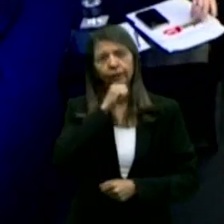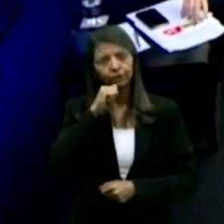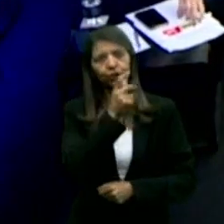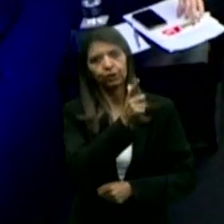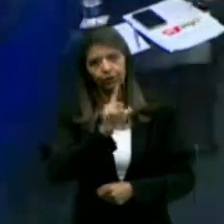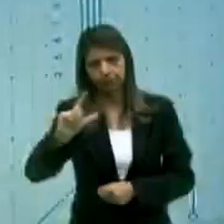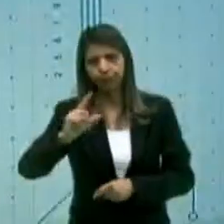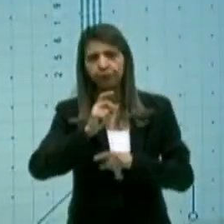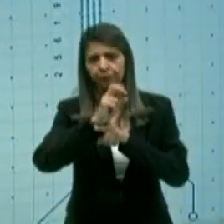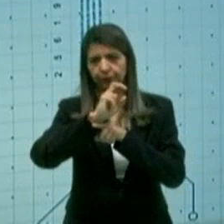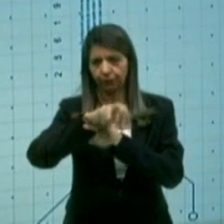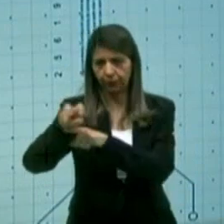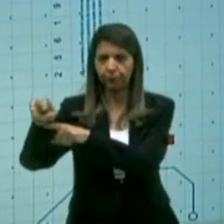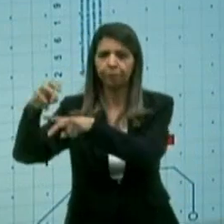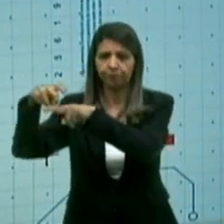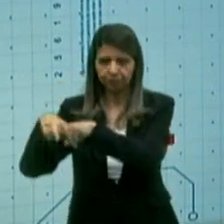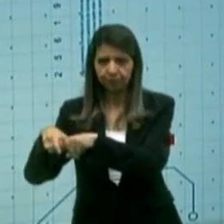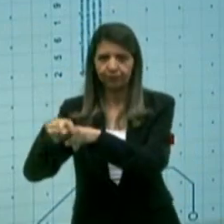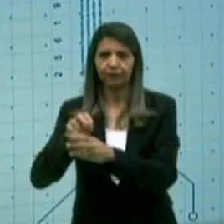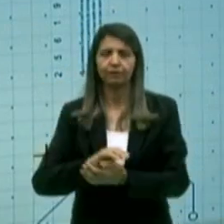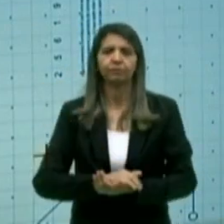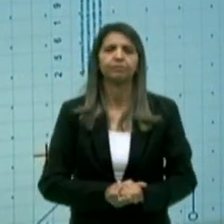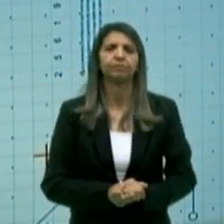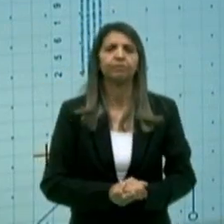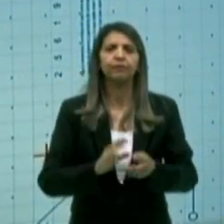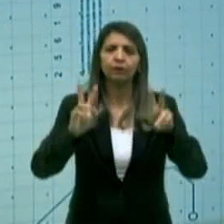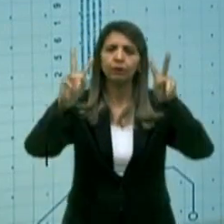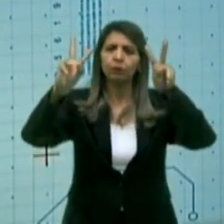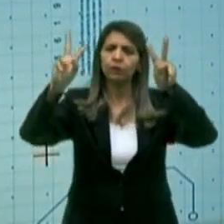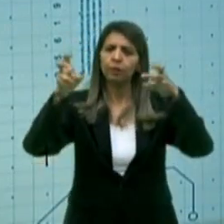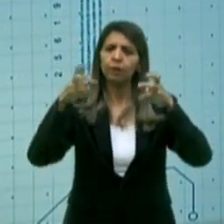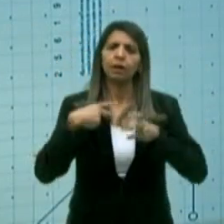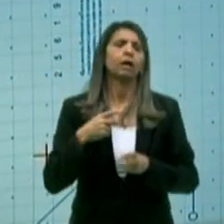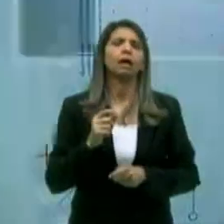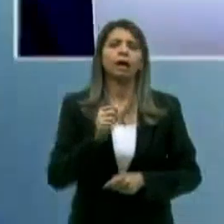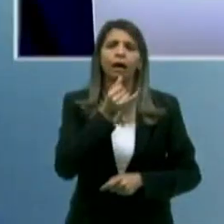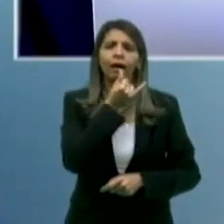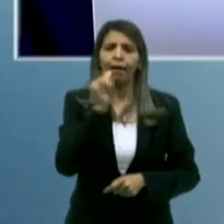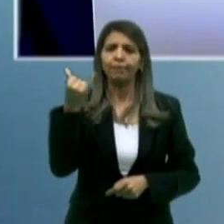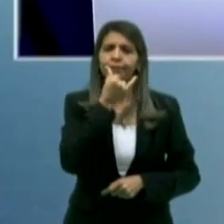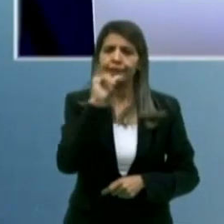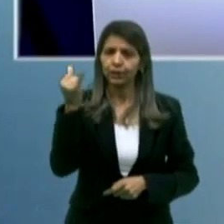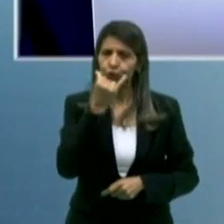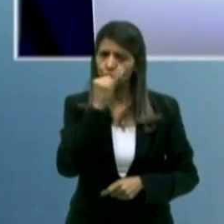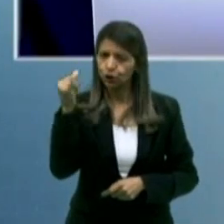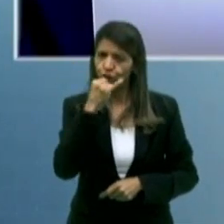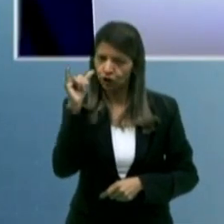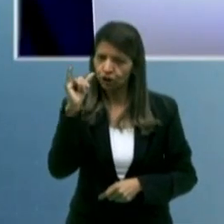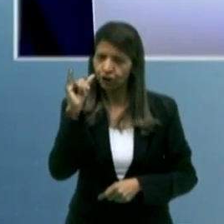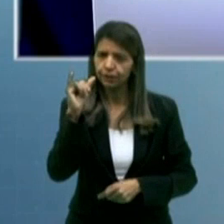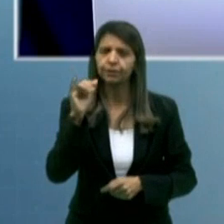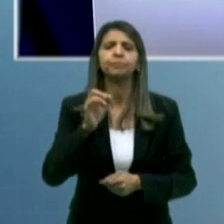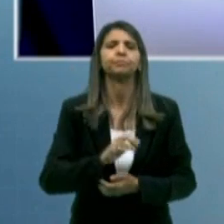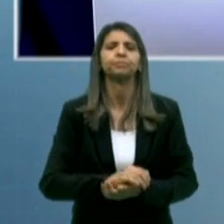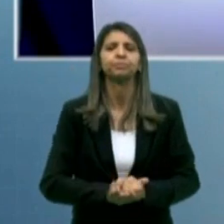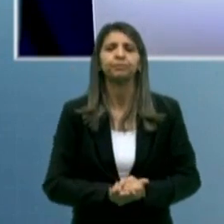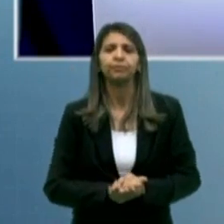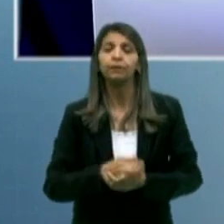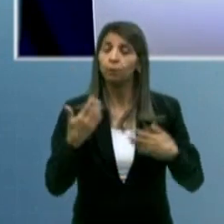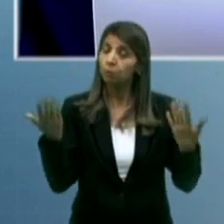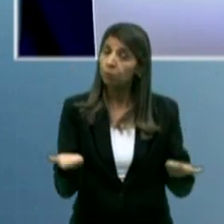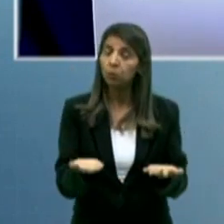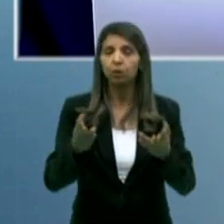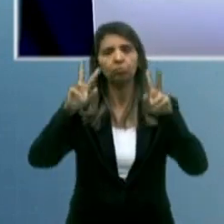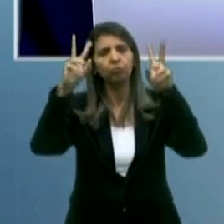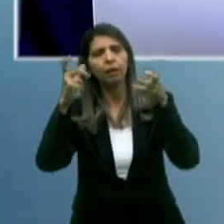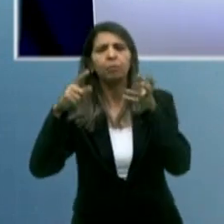tema agora, Major Fábio, energias renováveis. A quem o senhor vai perguntar sobre esse